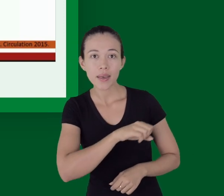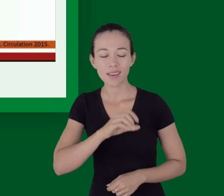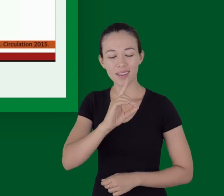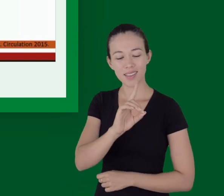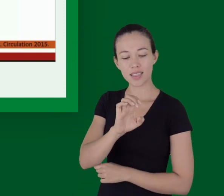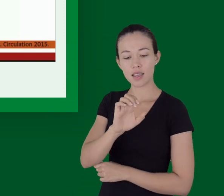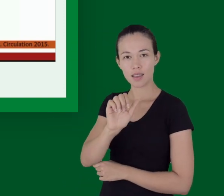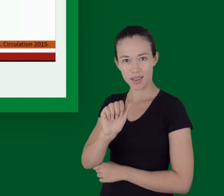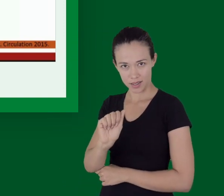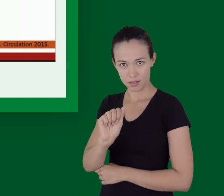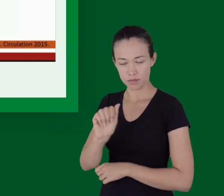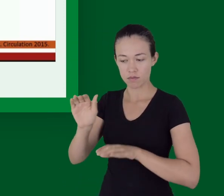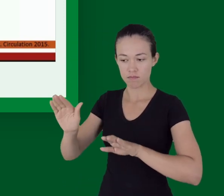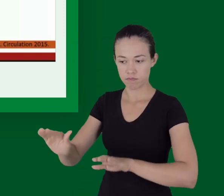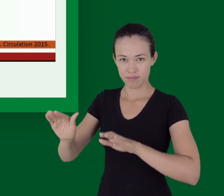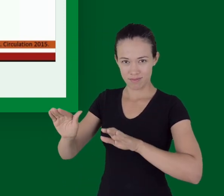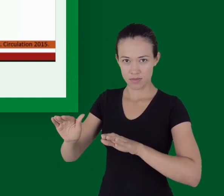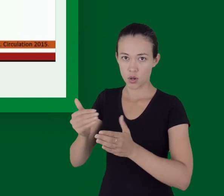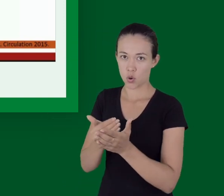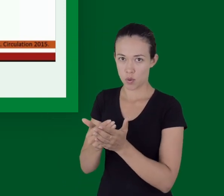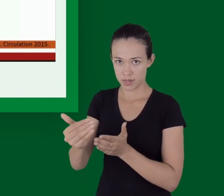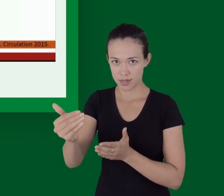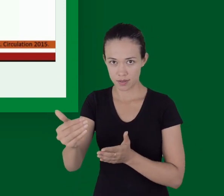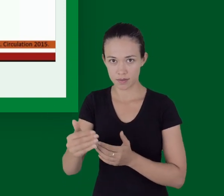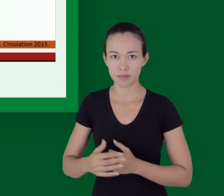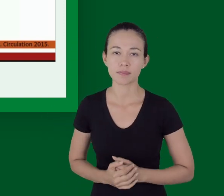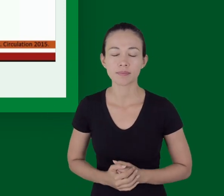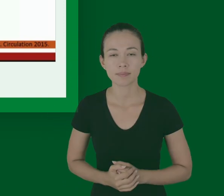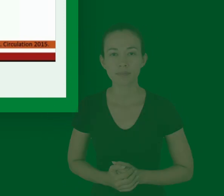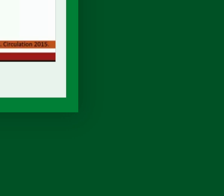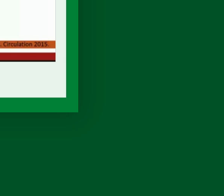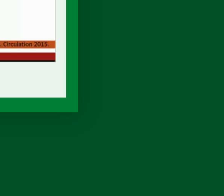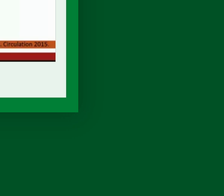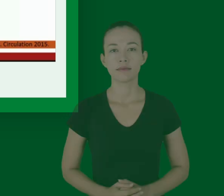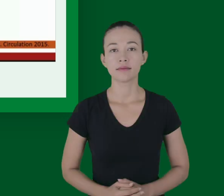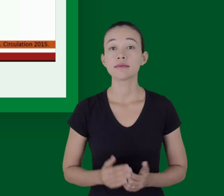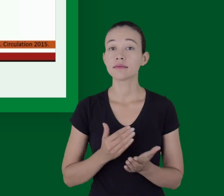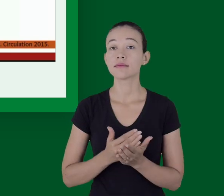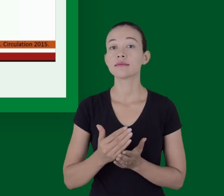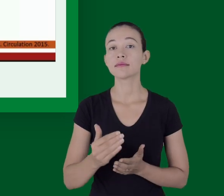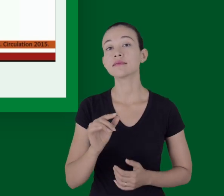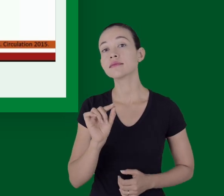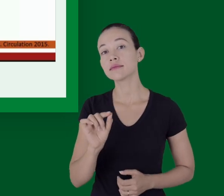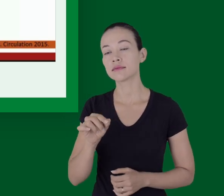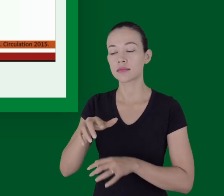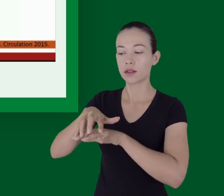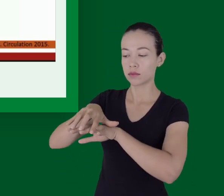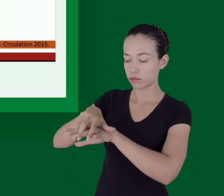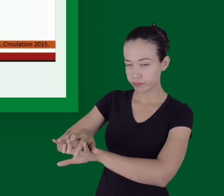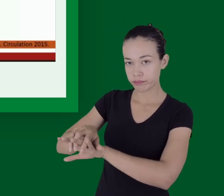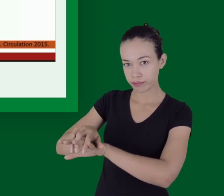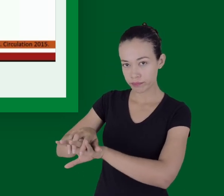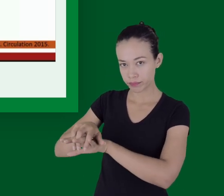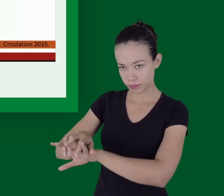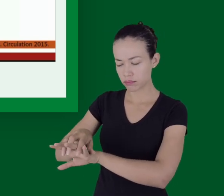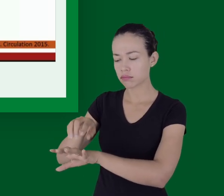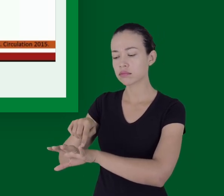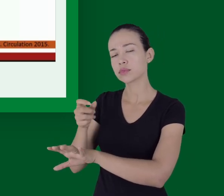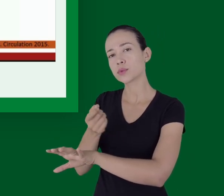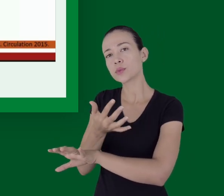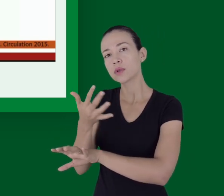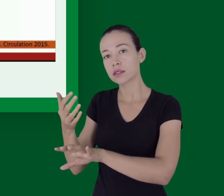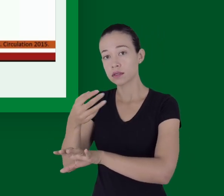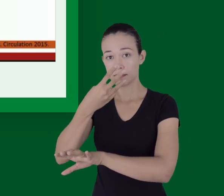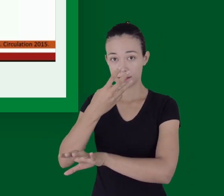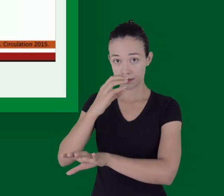e, se disponível, pega o DEA, iniciando as compressões. Lembrando que